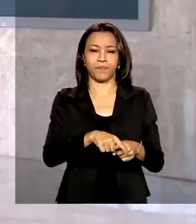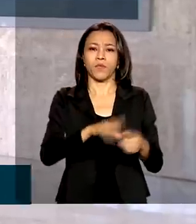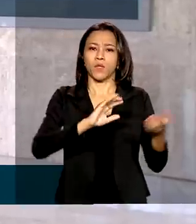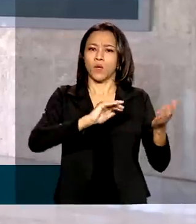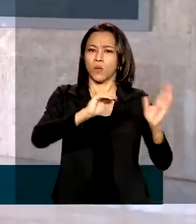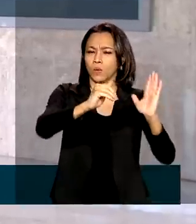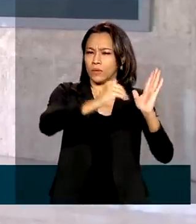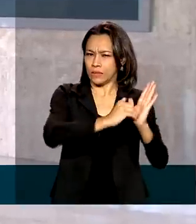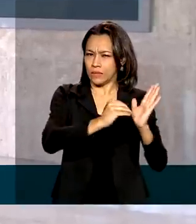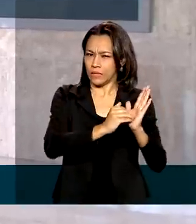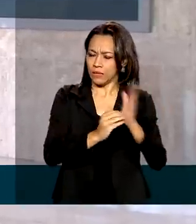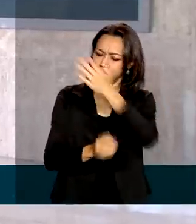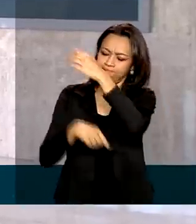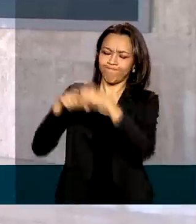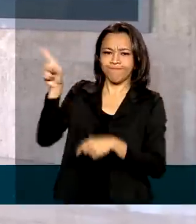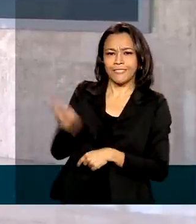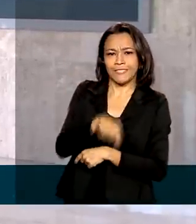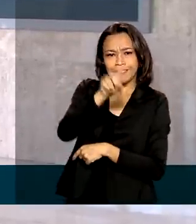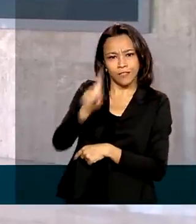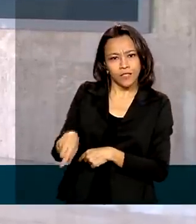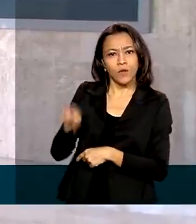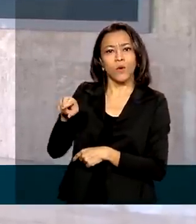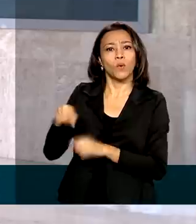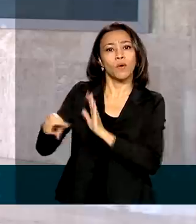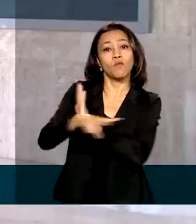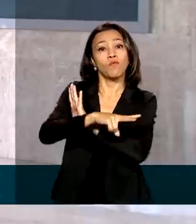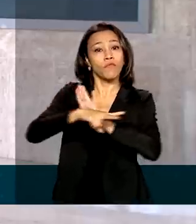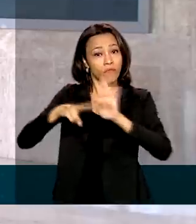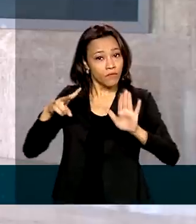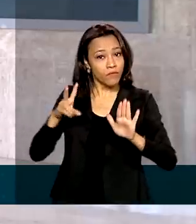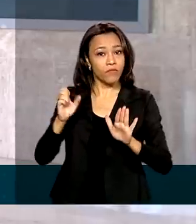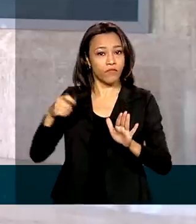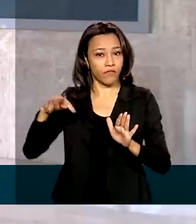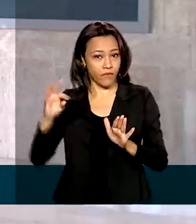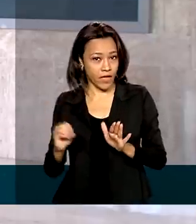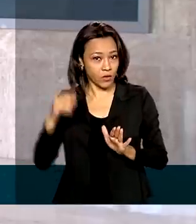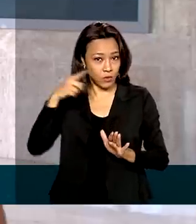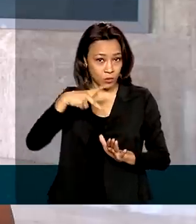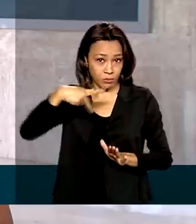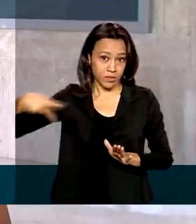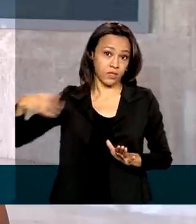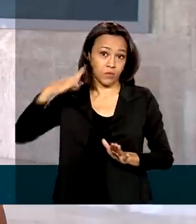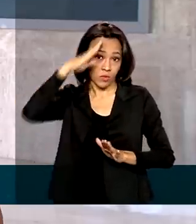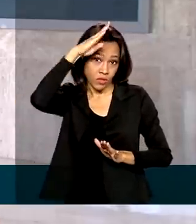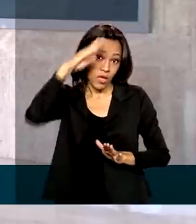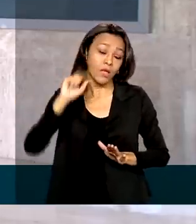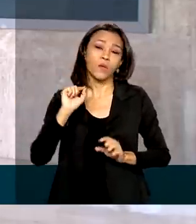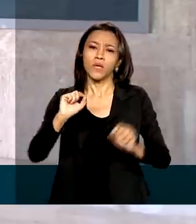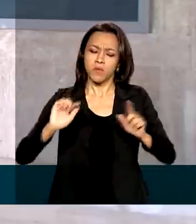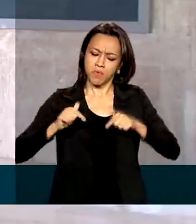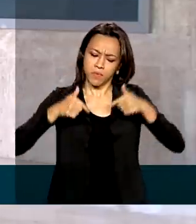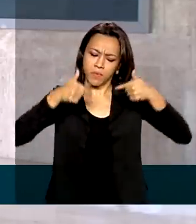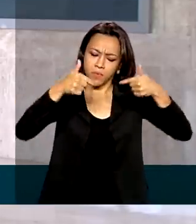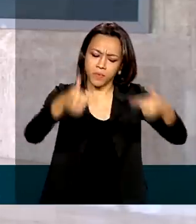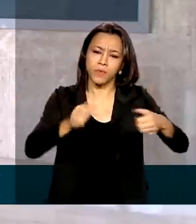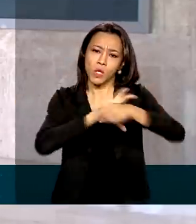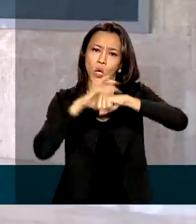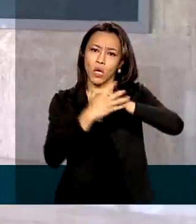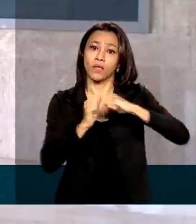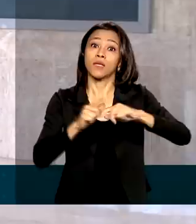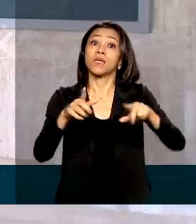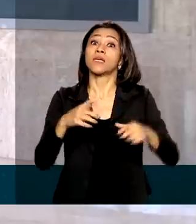Jair Bolsonaro ao trecho do Programa Federativo de Enfrentamento ao Coronavírus, que impedia o aumento para